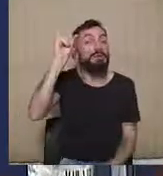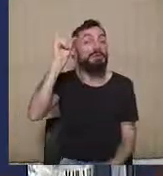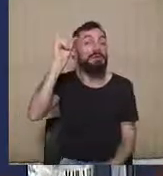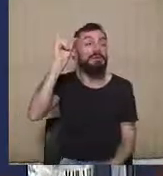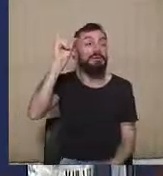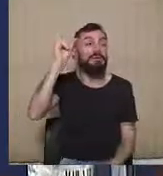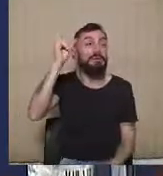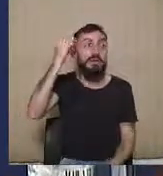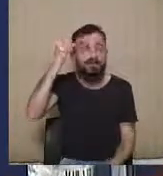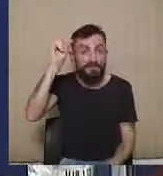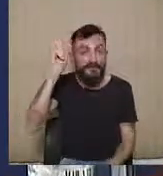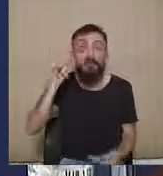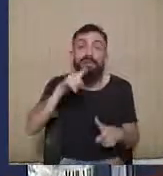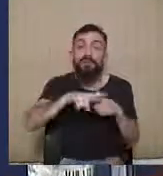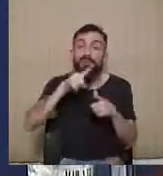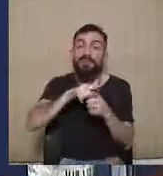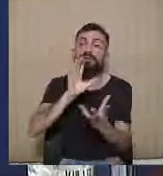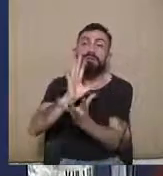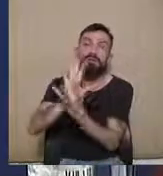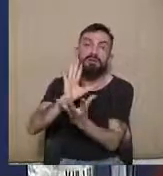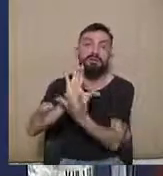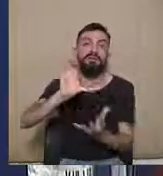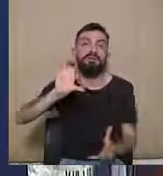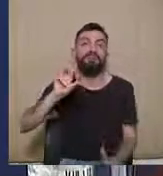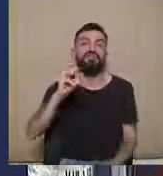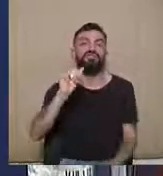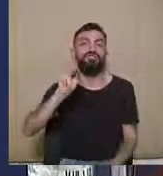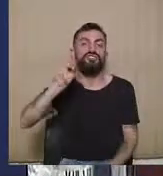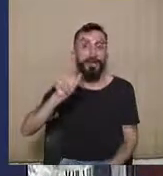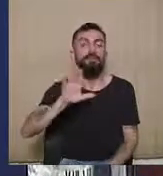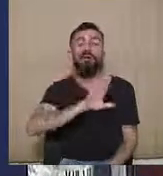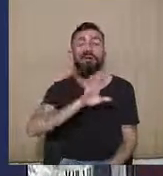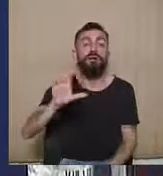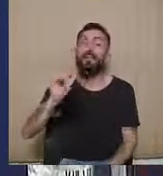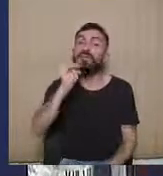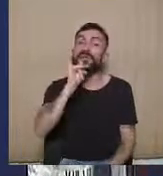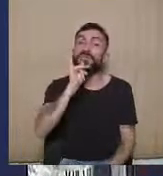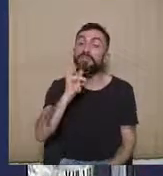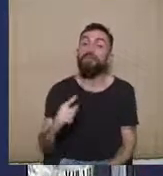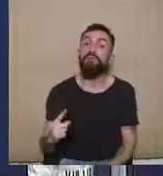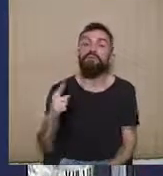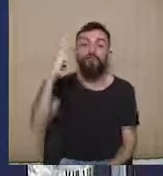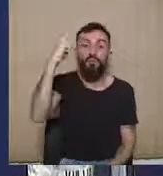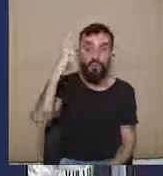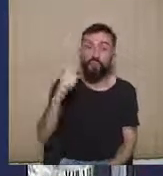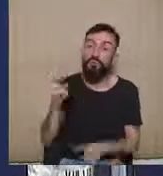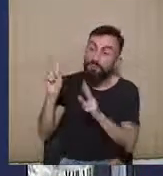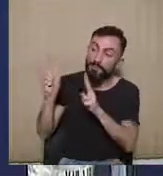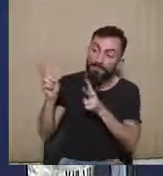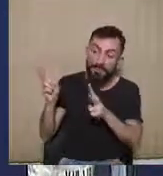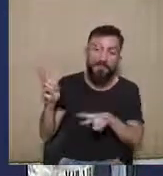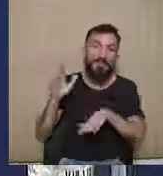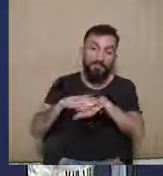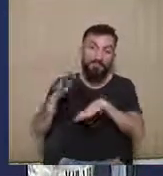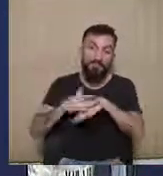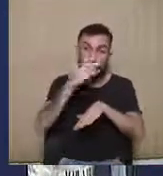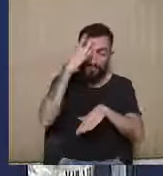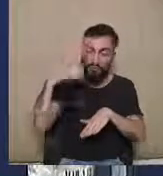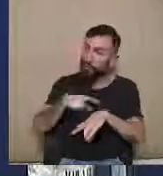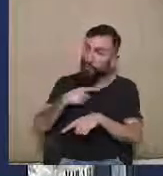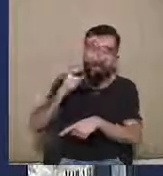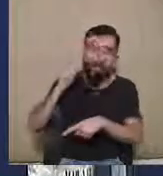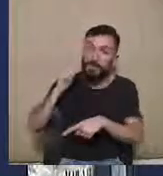a indivisibilidade da chapa. Então, você poderia atingir somente o diploma daquele que estaria de fato inelegível